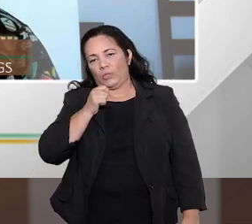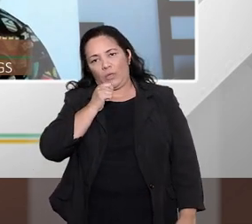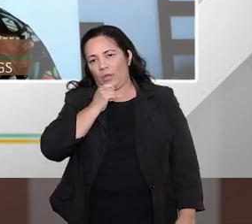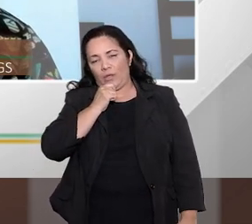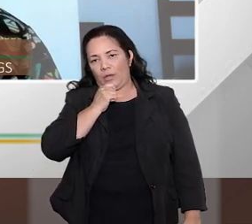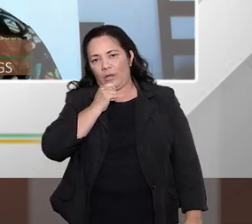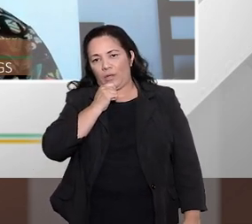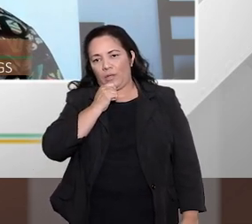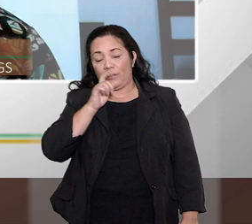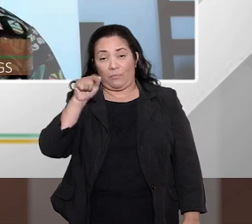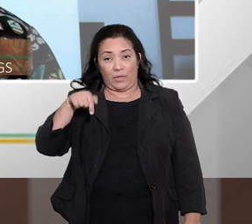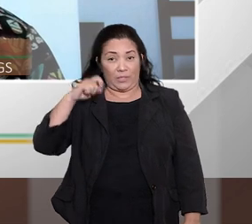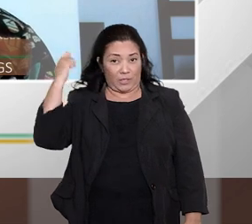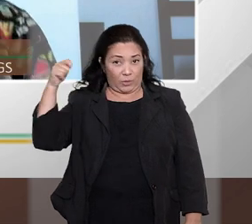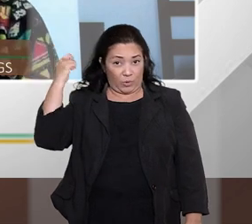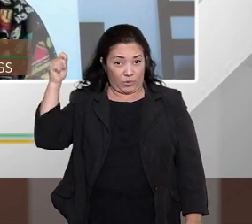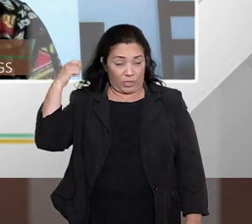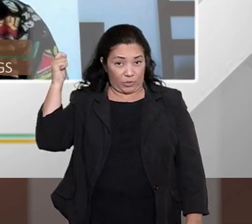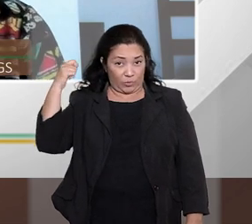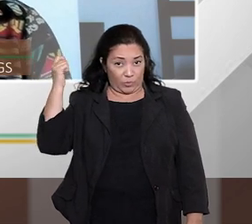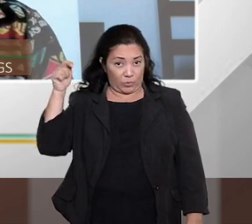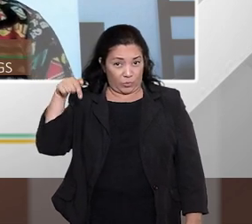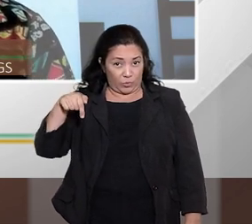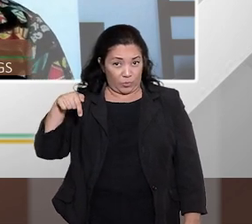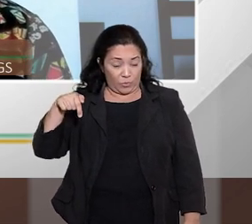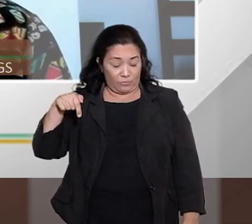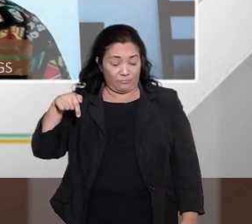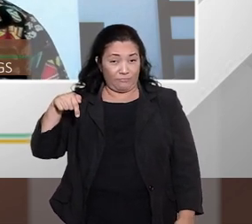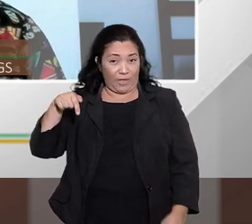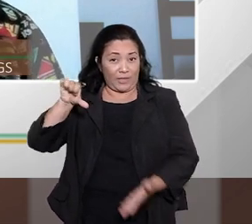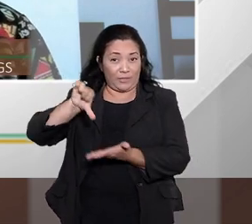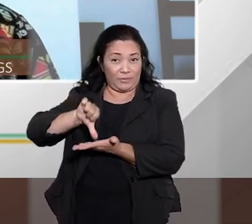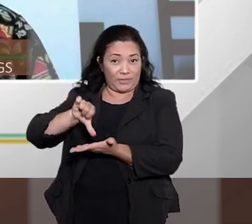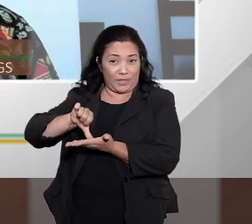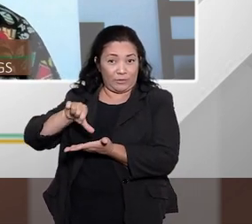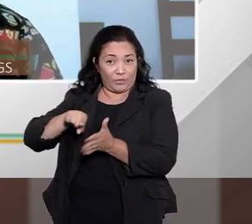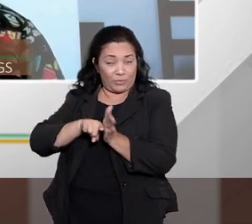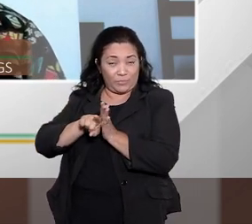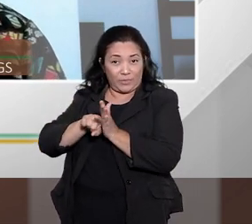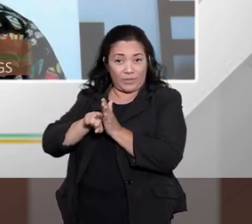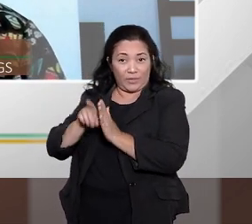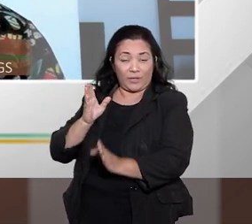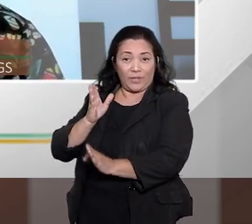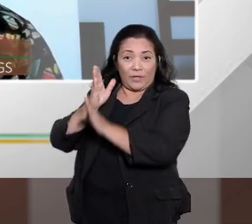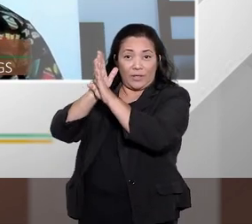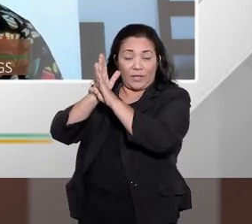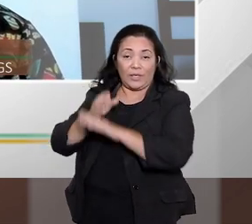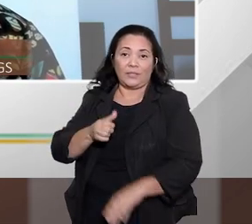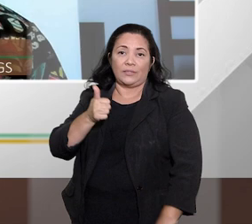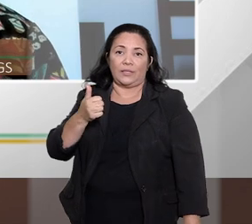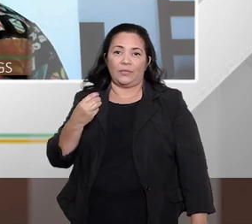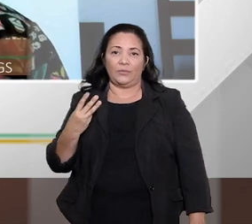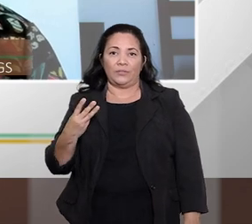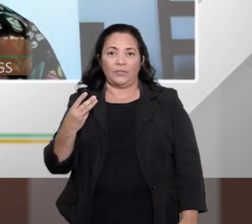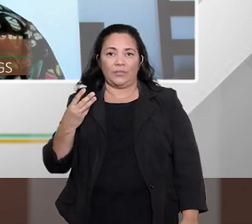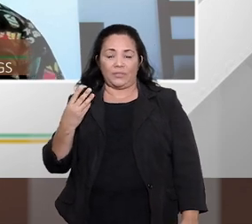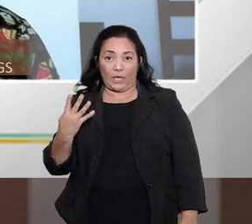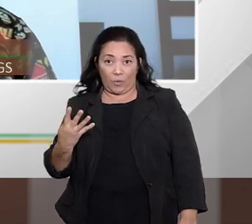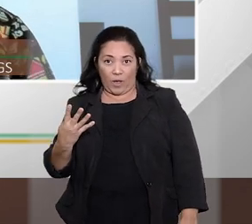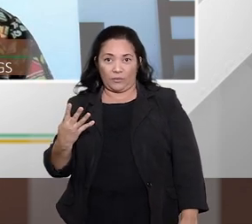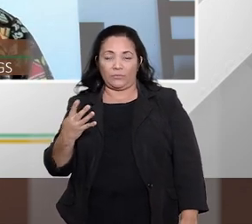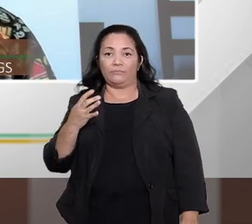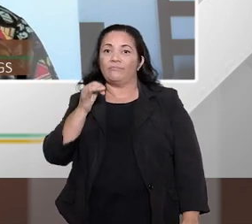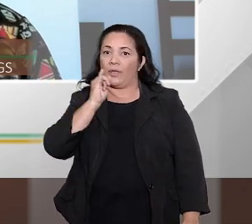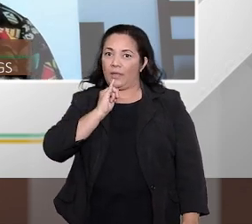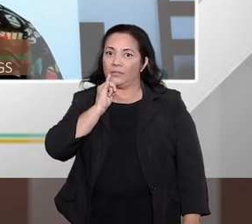aqui no Rio Grande do Sul no Observatório do Crédito Superendividamento da URGS os primeiros 136 134